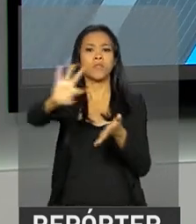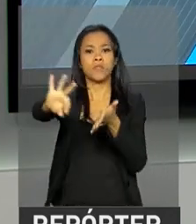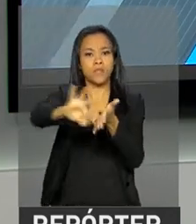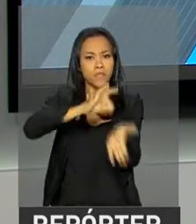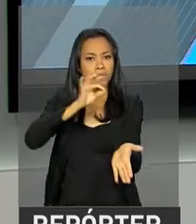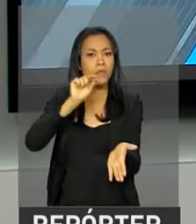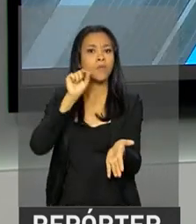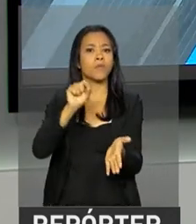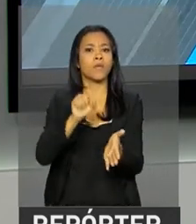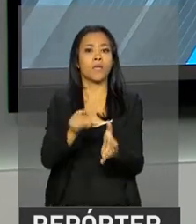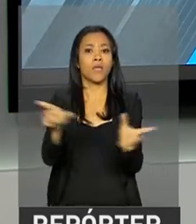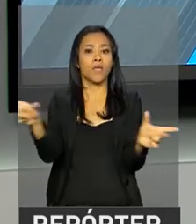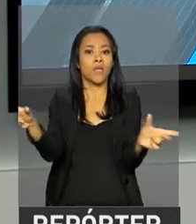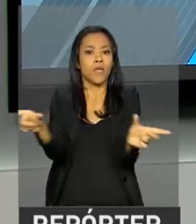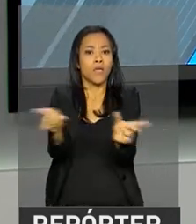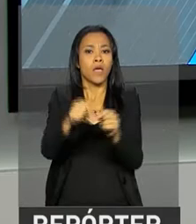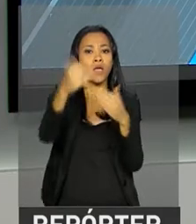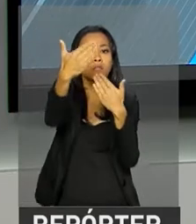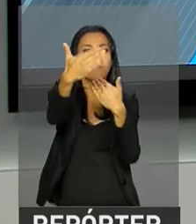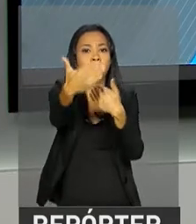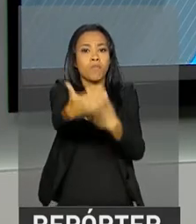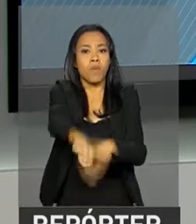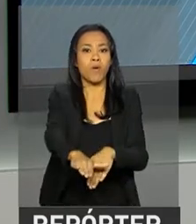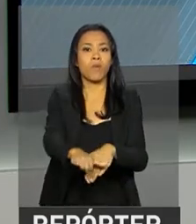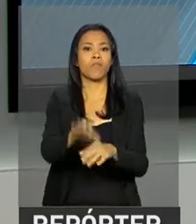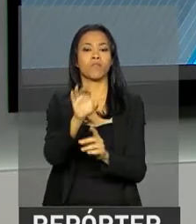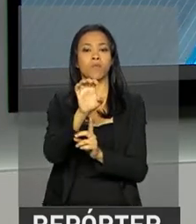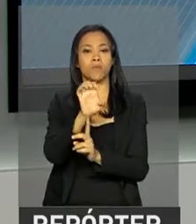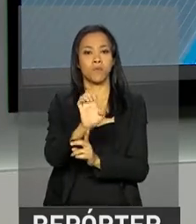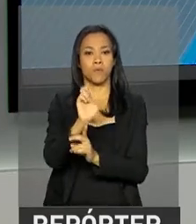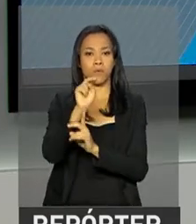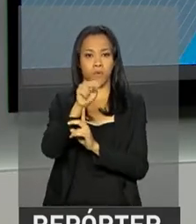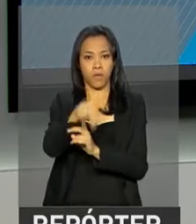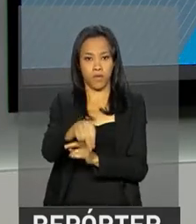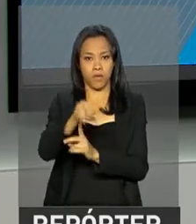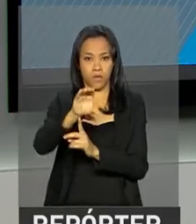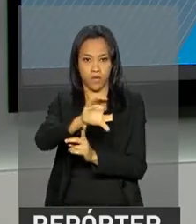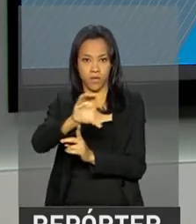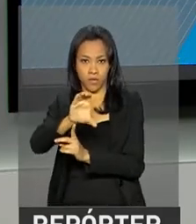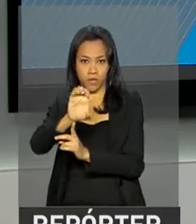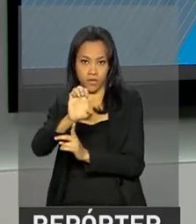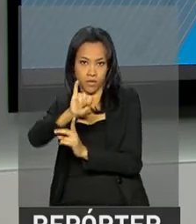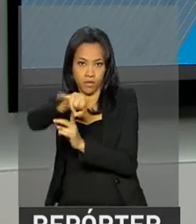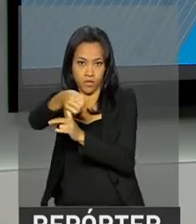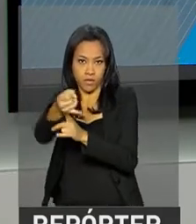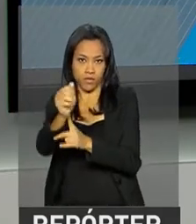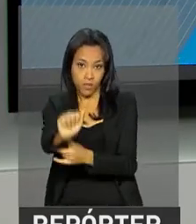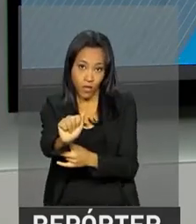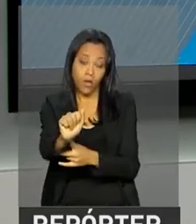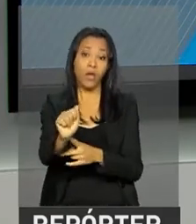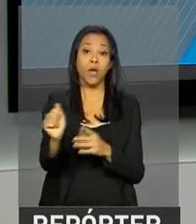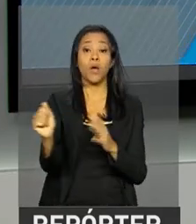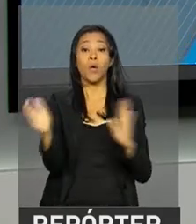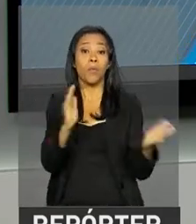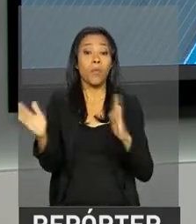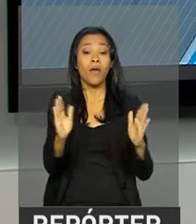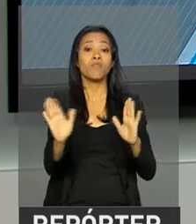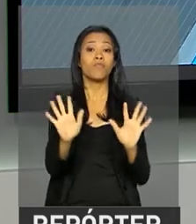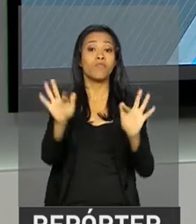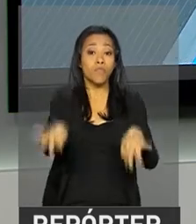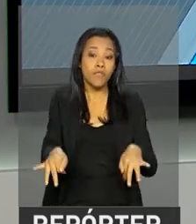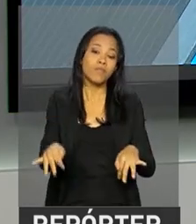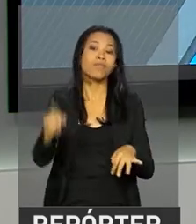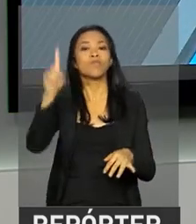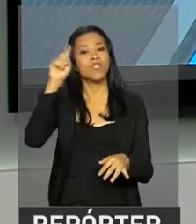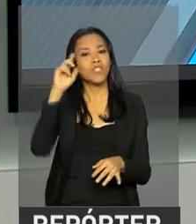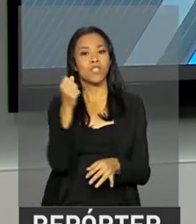para o Exame Nacional para Certificação de Competências de Jovens e Adultos, o Enseja. O prazo termina no dia 18 de